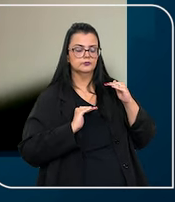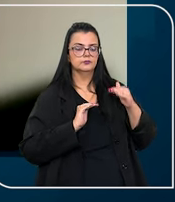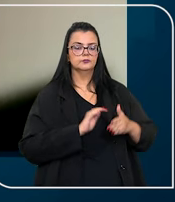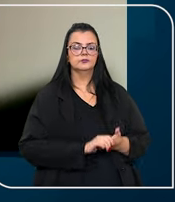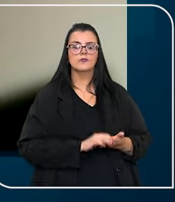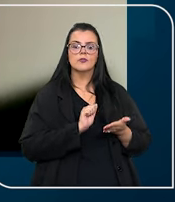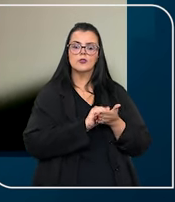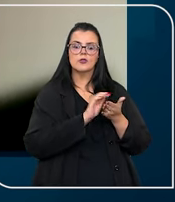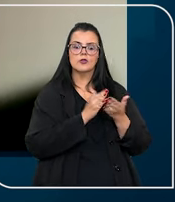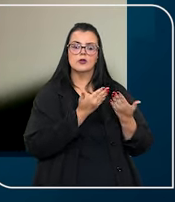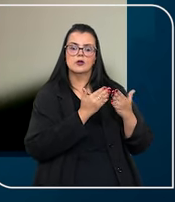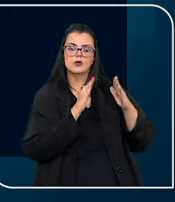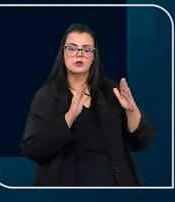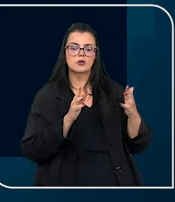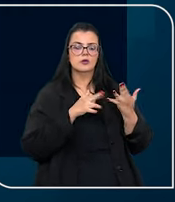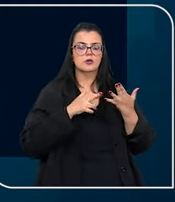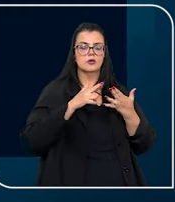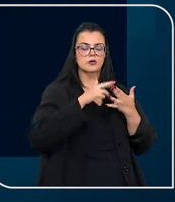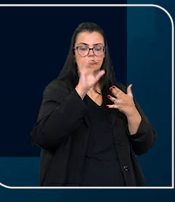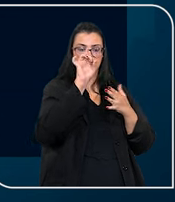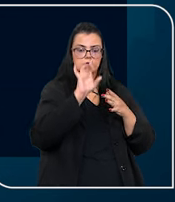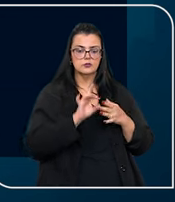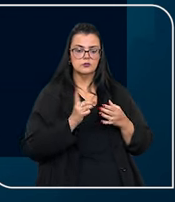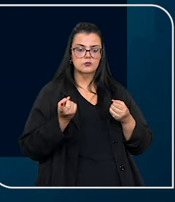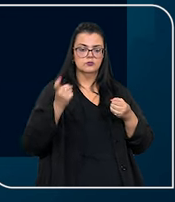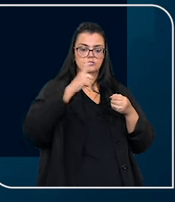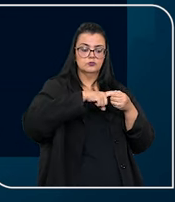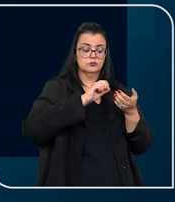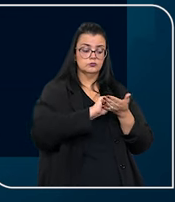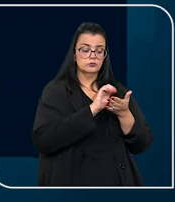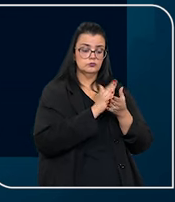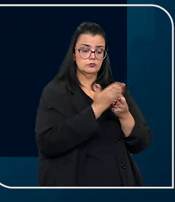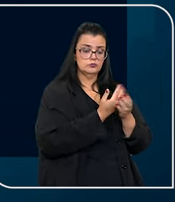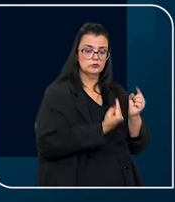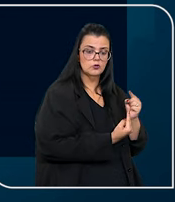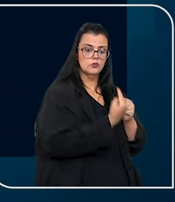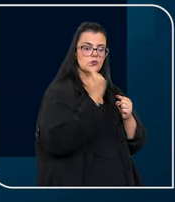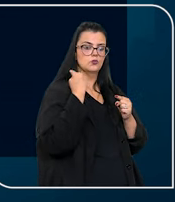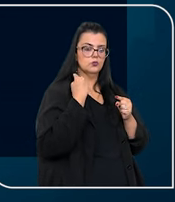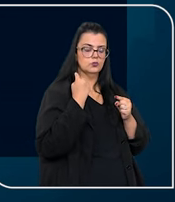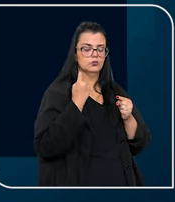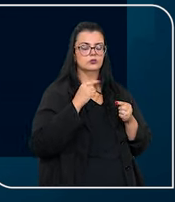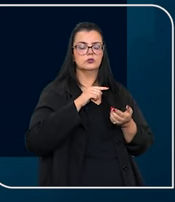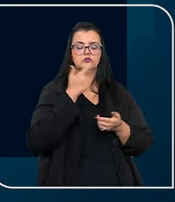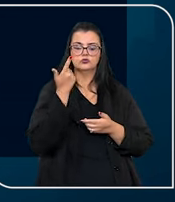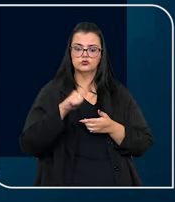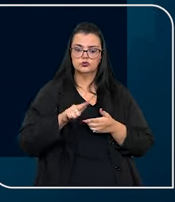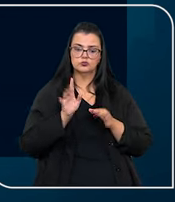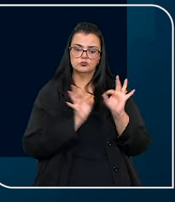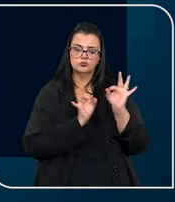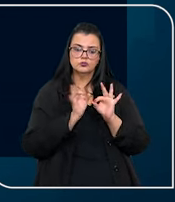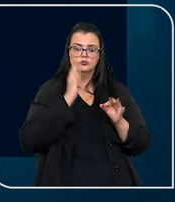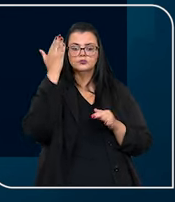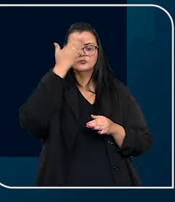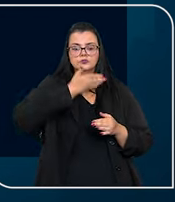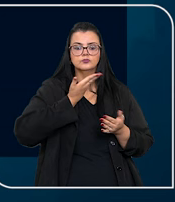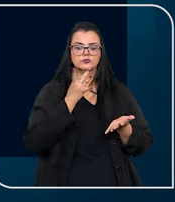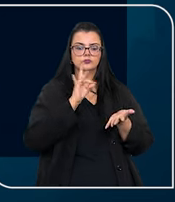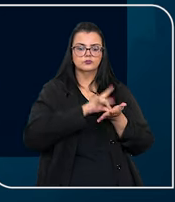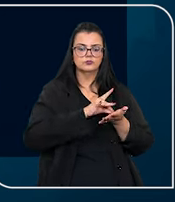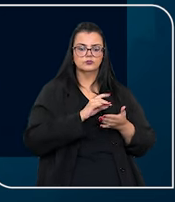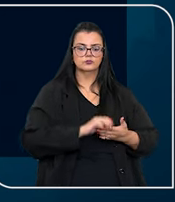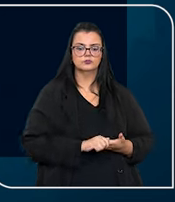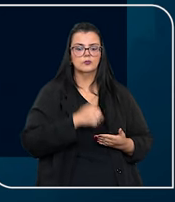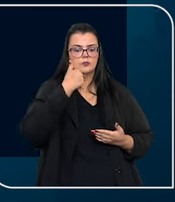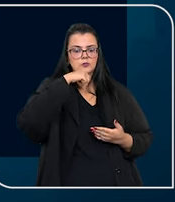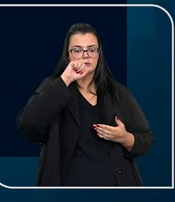provimento do recurso especial, a terceira turma determinou o retorno do processo à origem para que seja retomada a instrução probatória com a